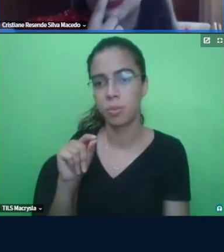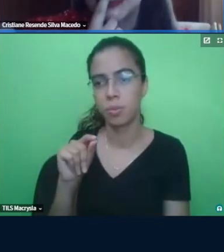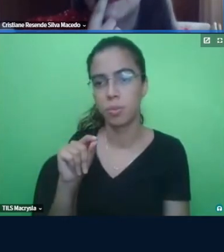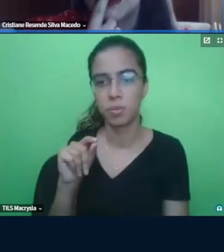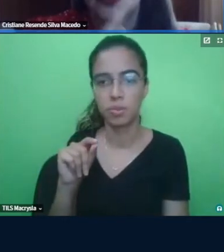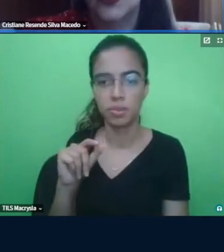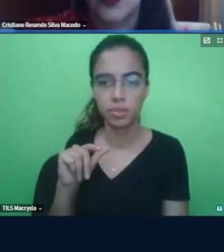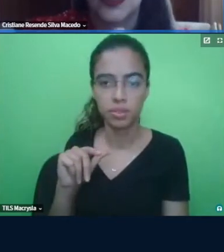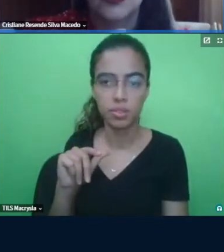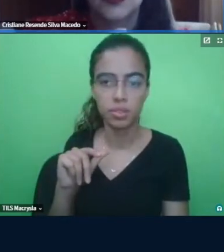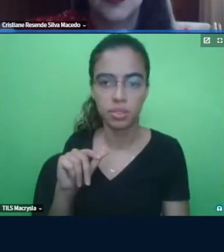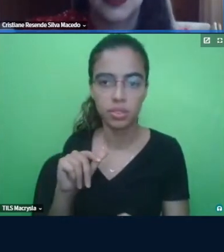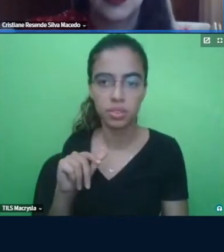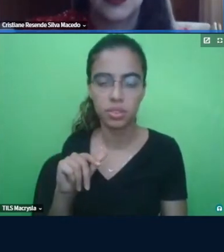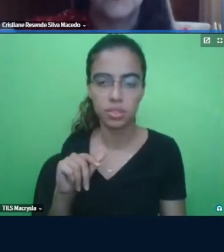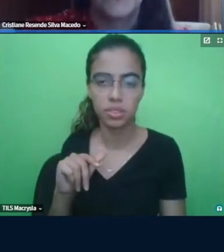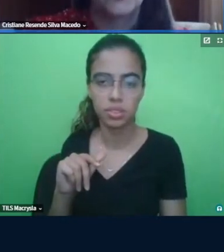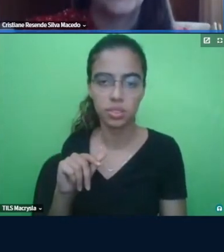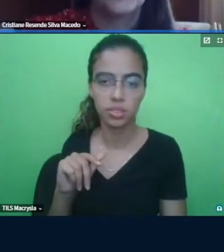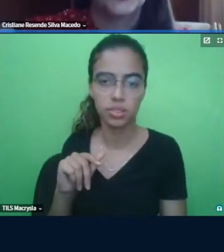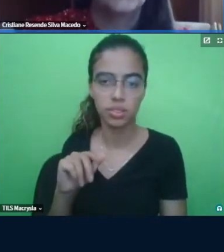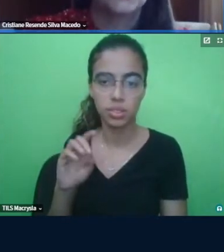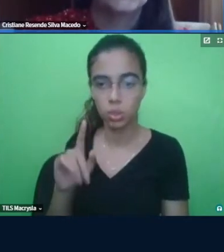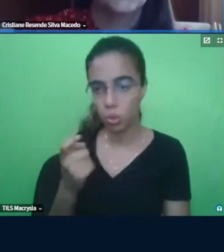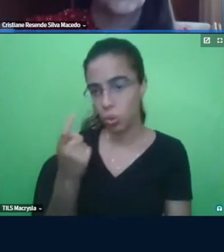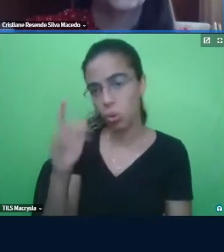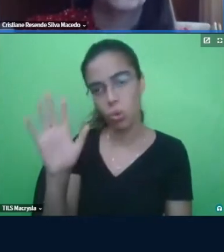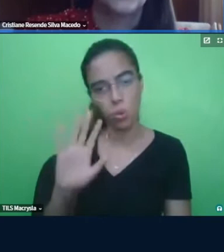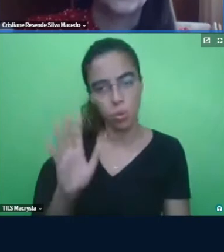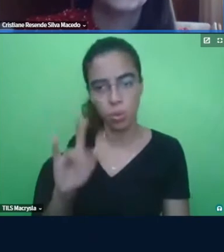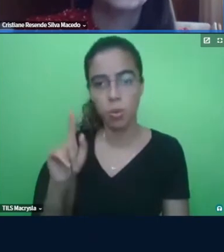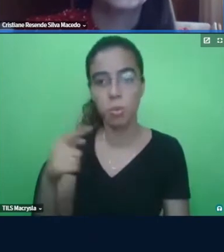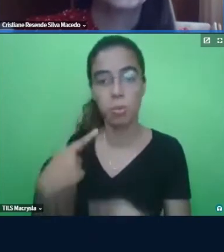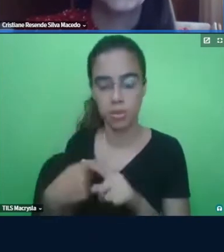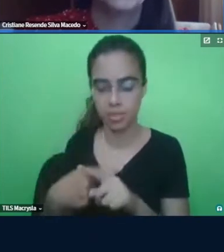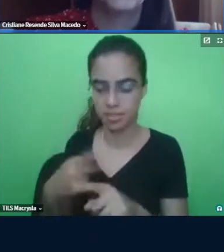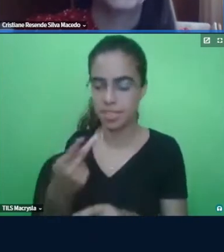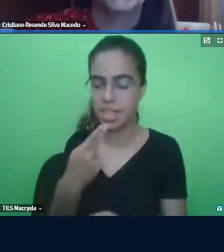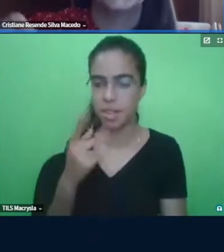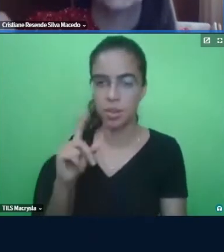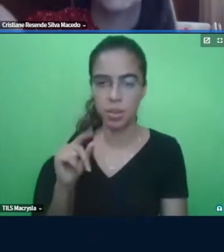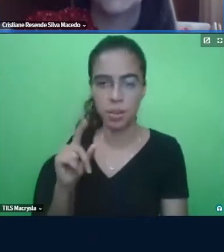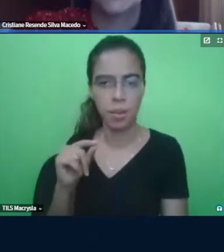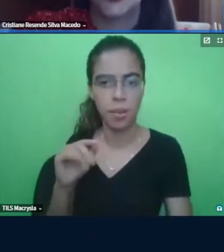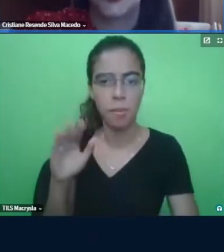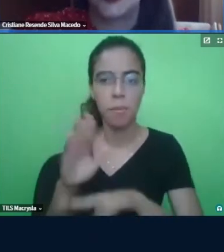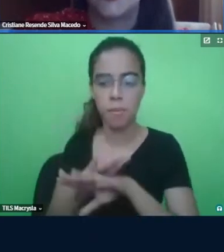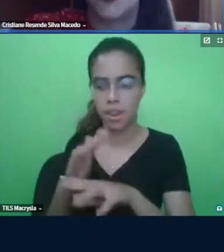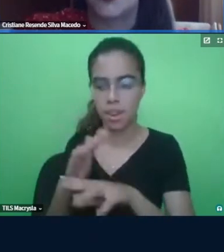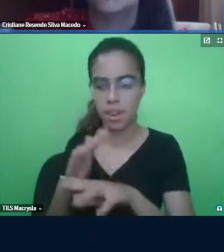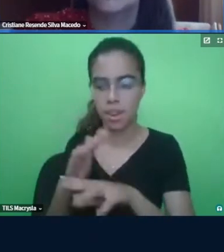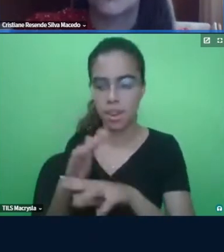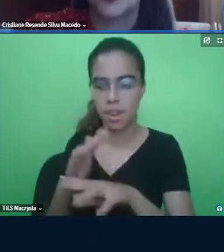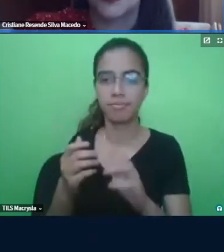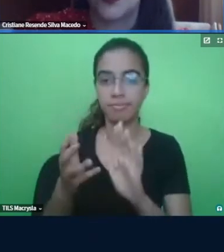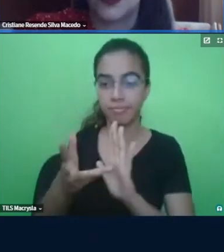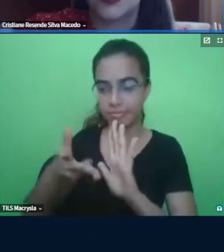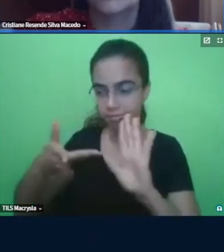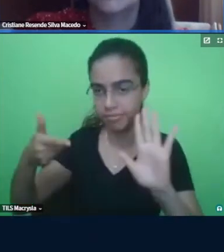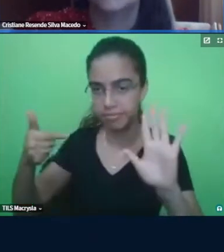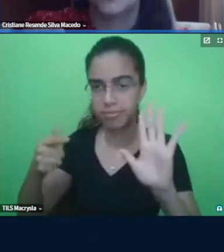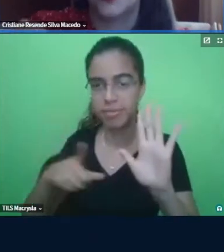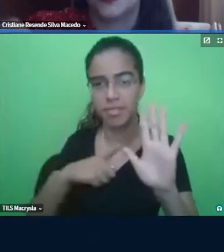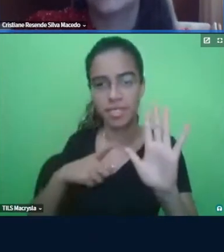Elis, mas eu acho que Savile e Troy também ponderam que, assim, quanto mais proficiência você tenha e menos da